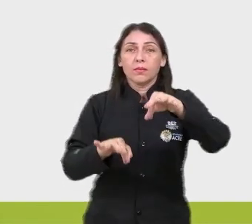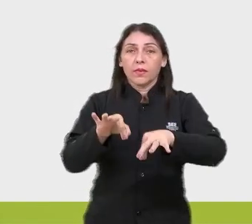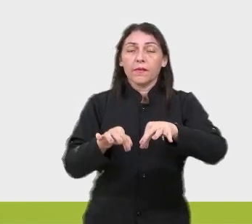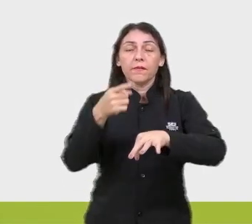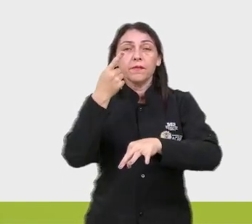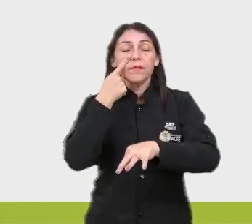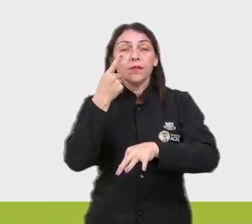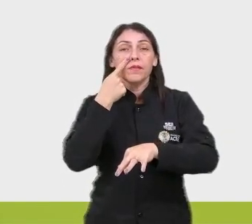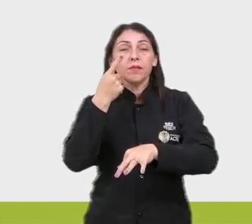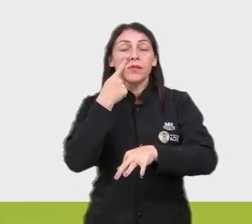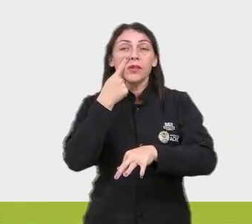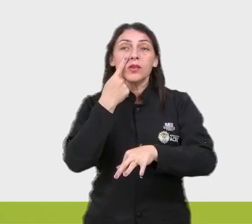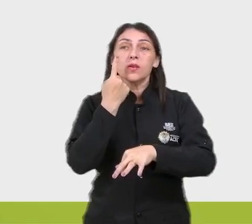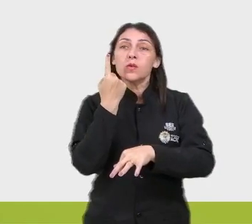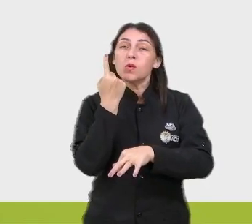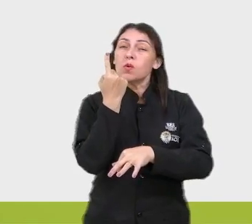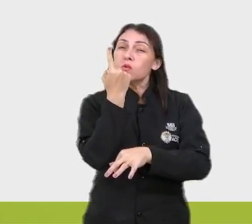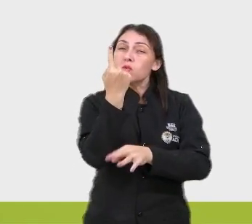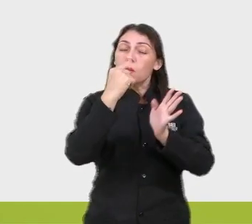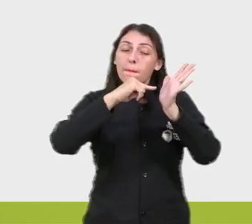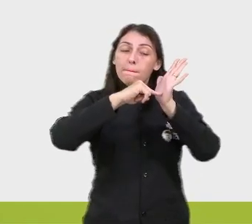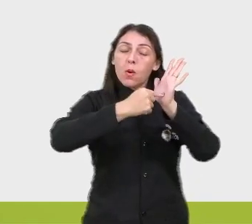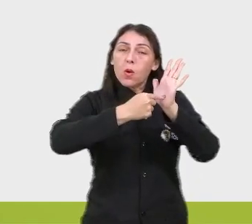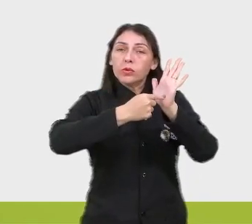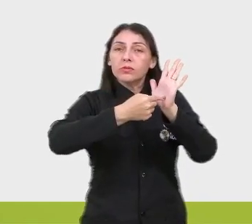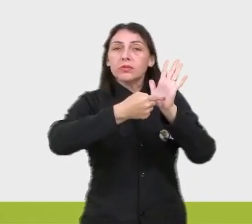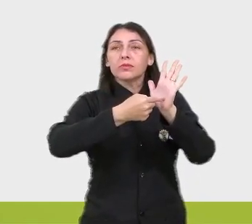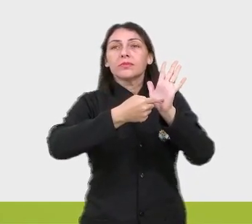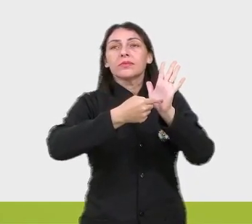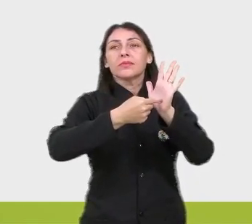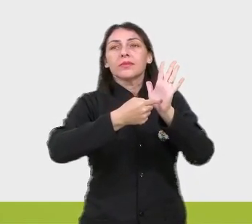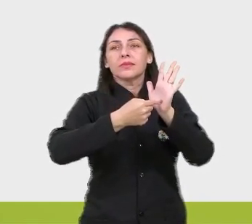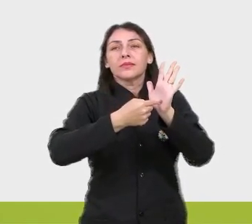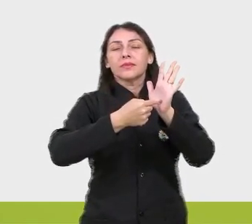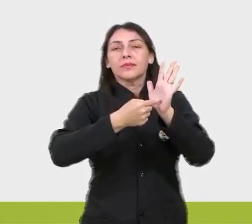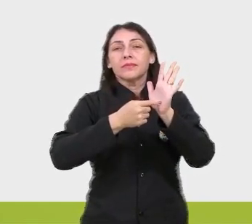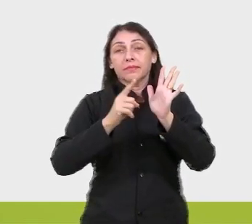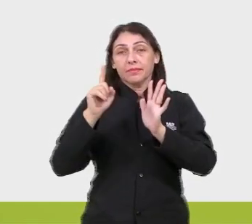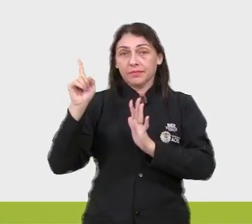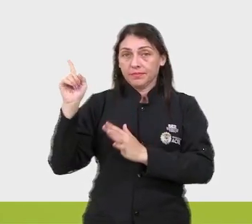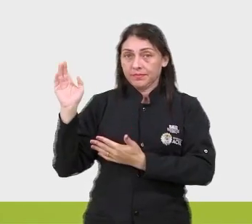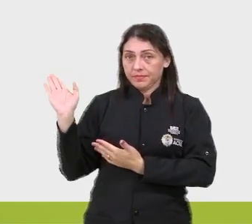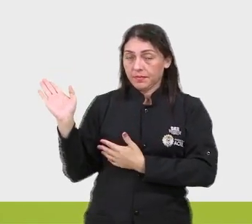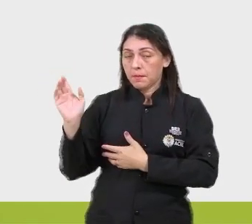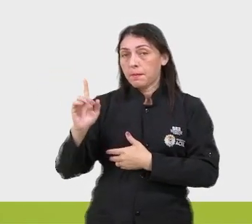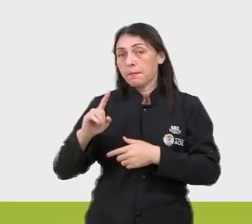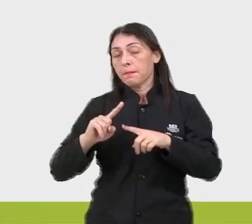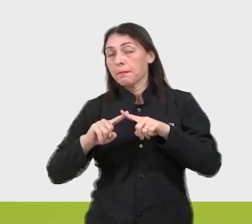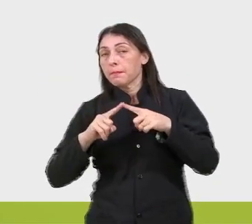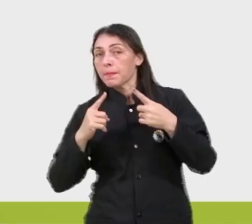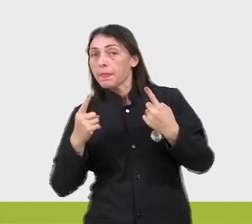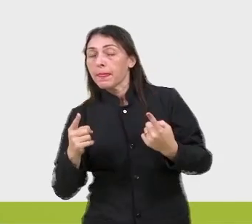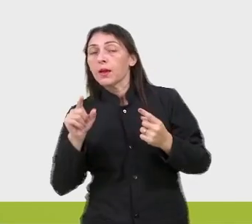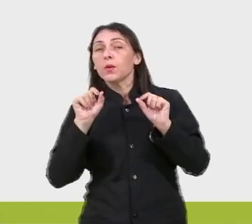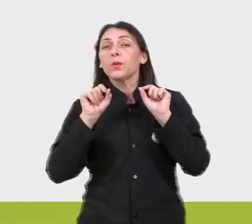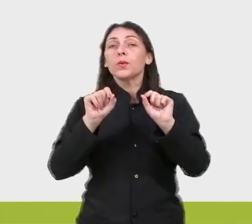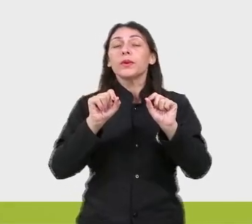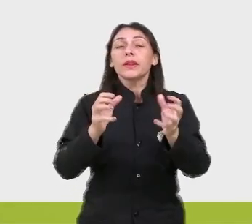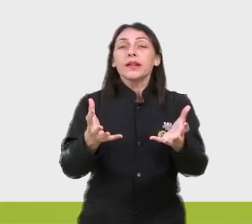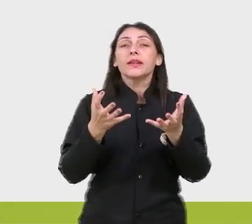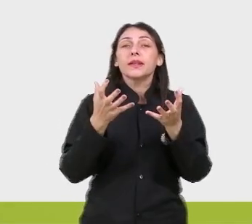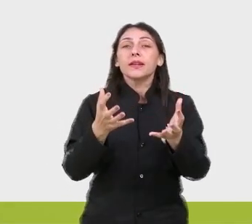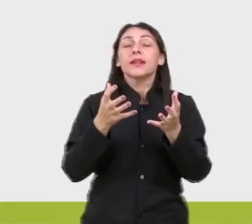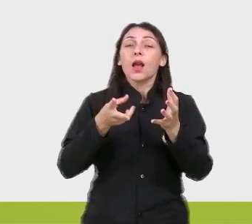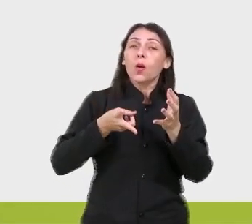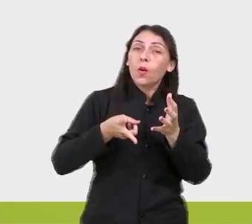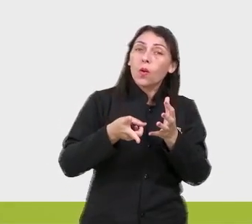ele colocou um ponto, ele colocou um ponto aqui, mas a verdade, o que ele queria era